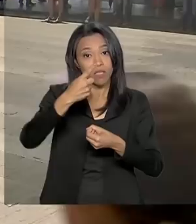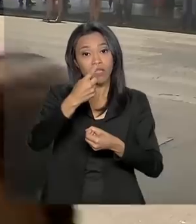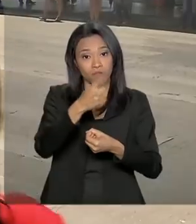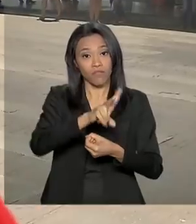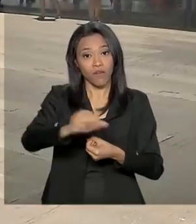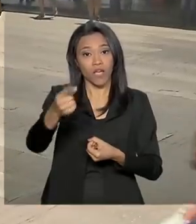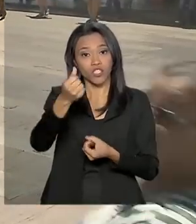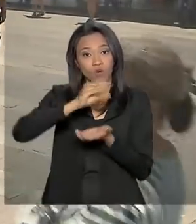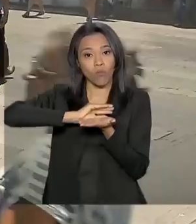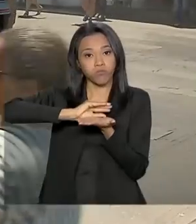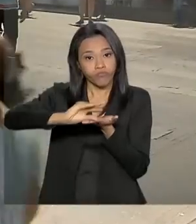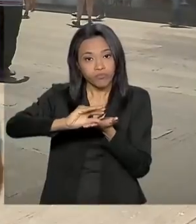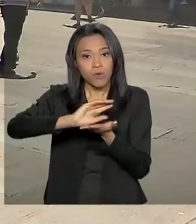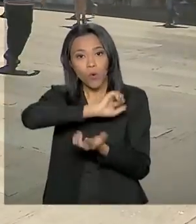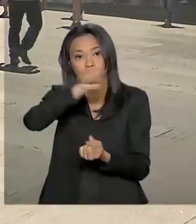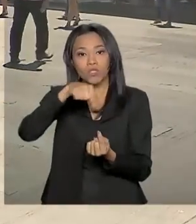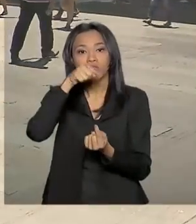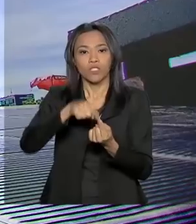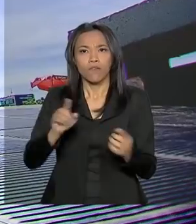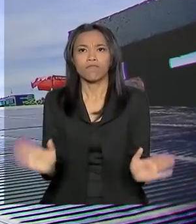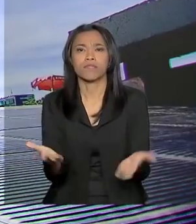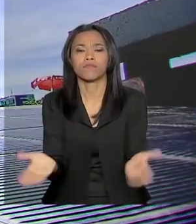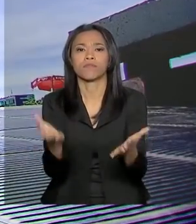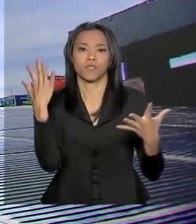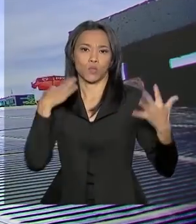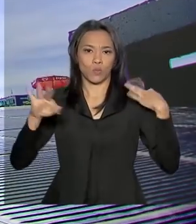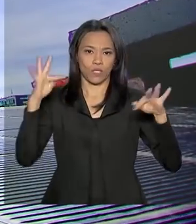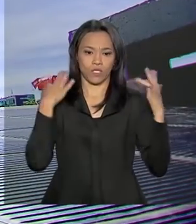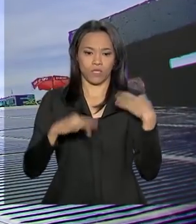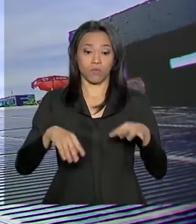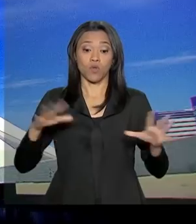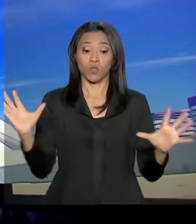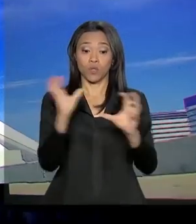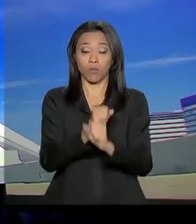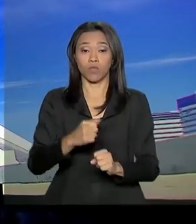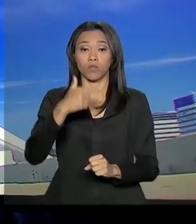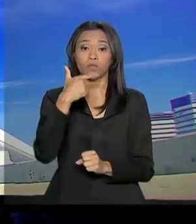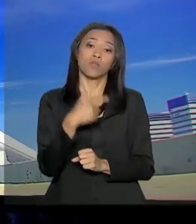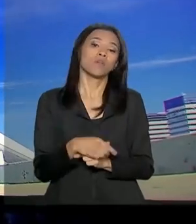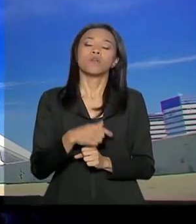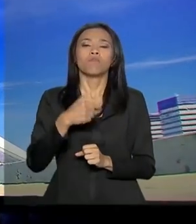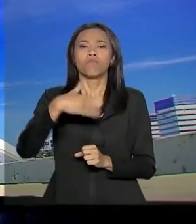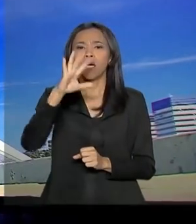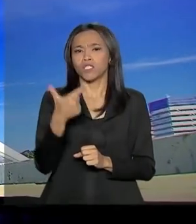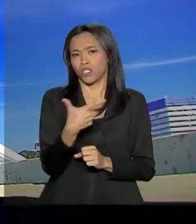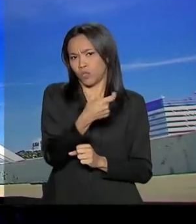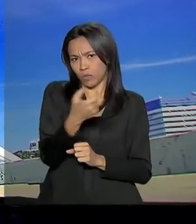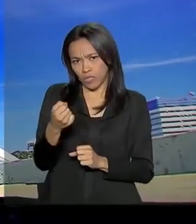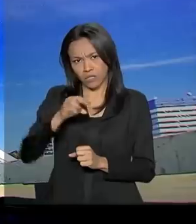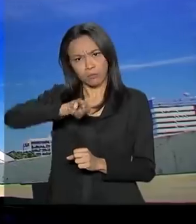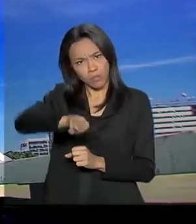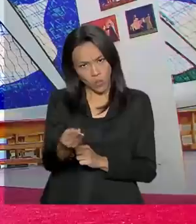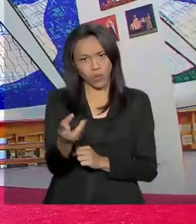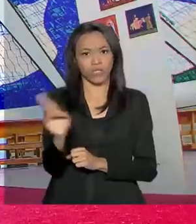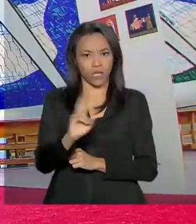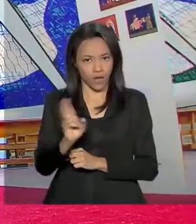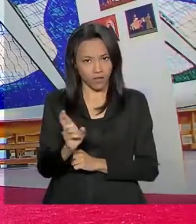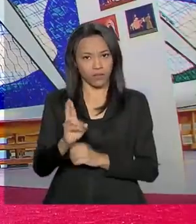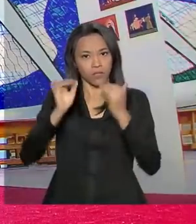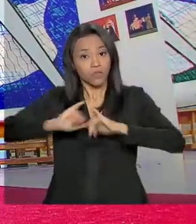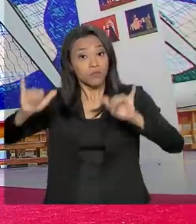para atrair mais turistas. No total, serão 200 milhões de reais nos próximos dois anos em ações de marketing,